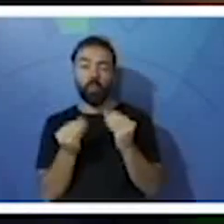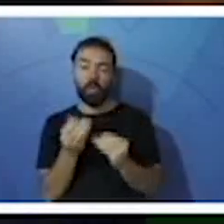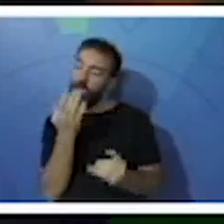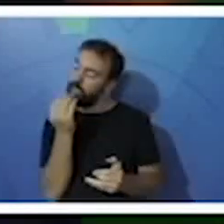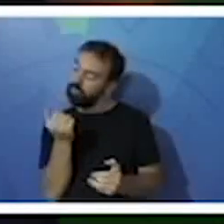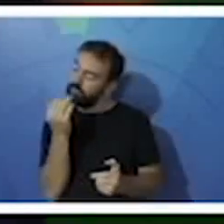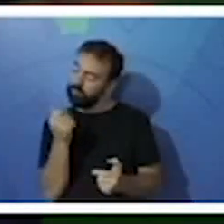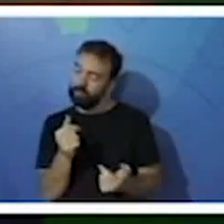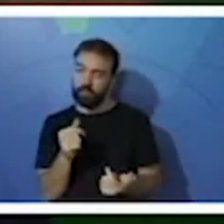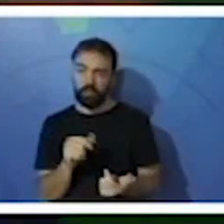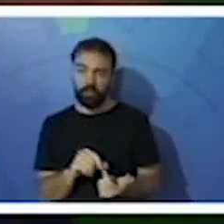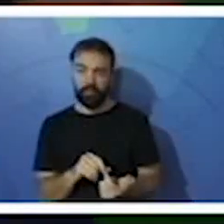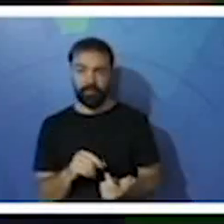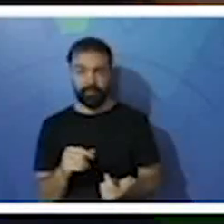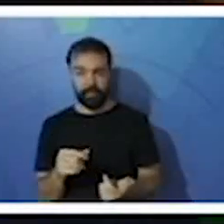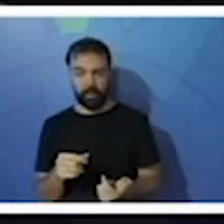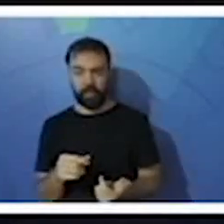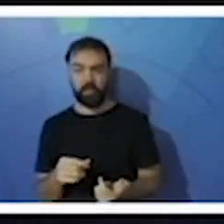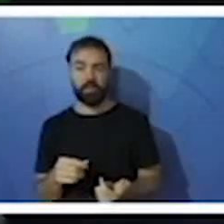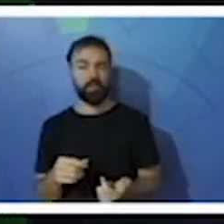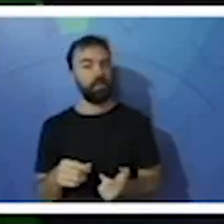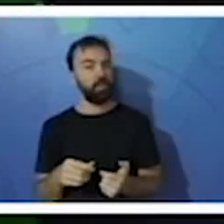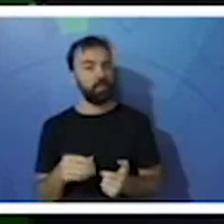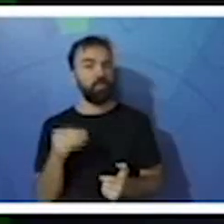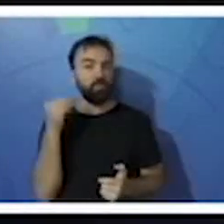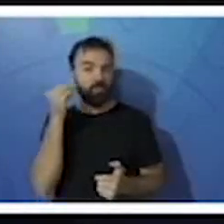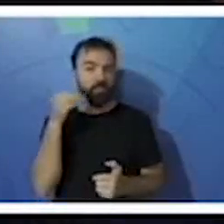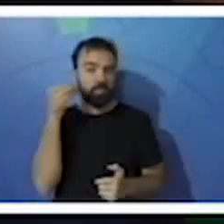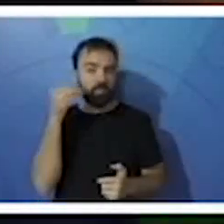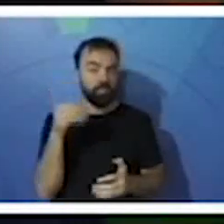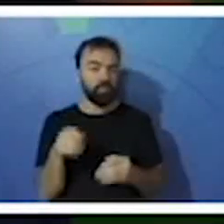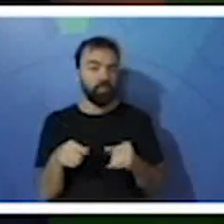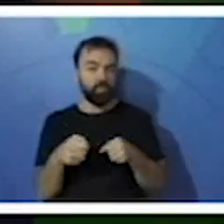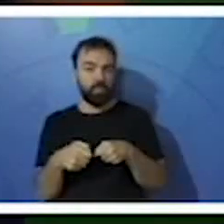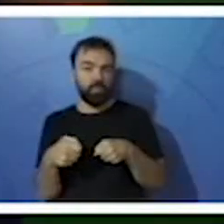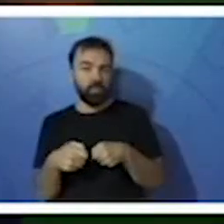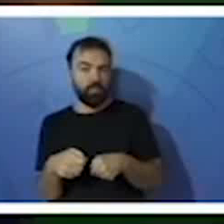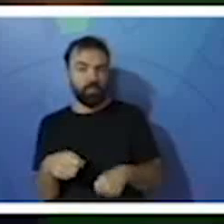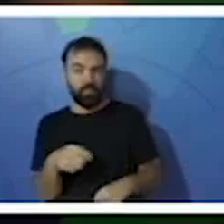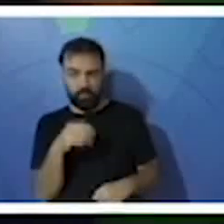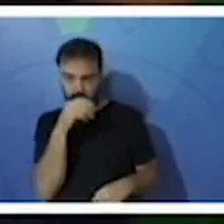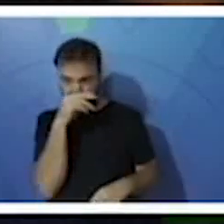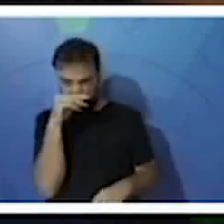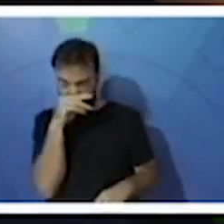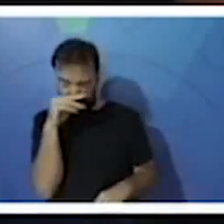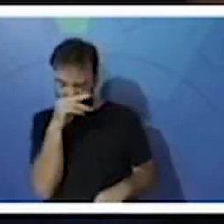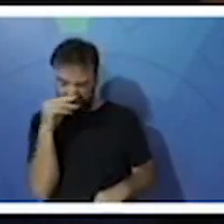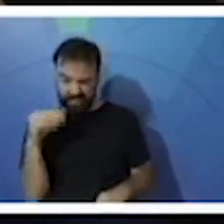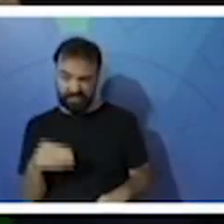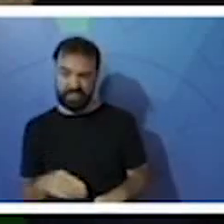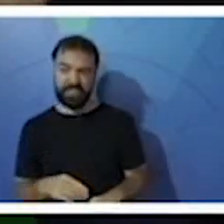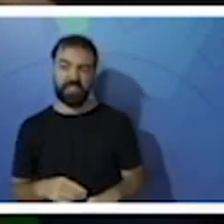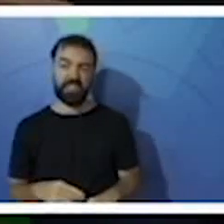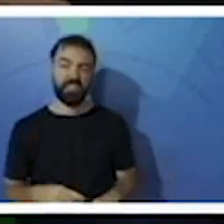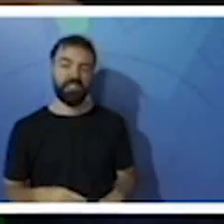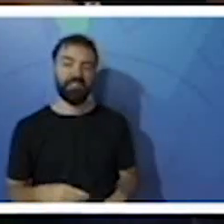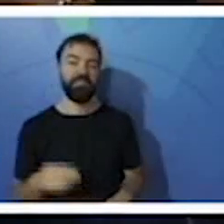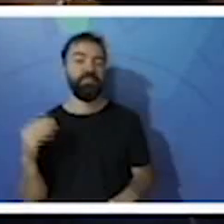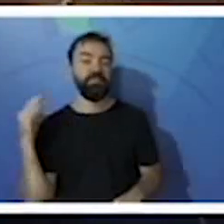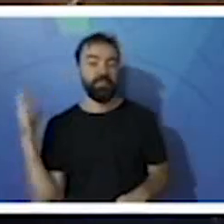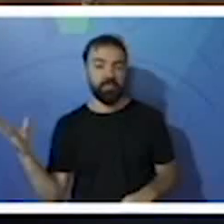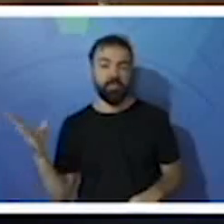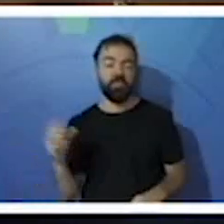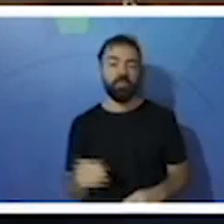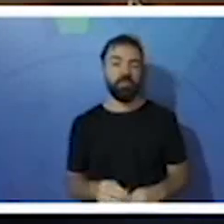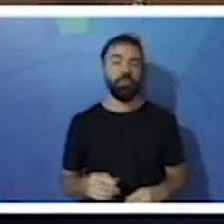alimentar, vamos realizar um experimento de filtragem na água. Então, nós vamos colocar aqui para vocês